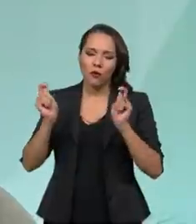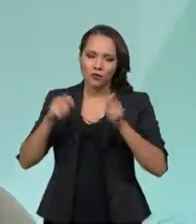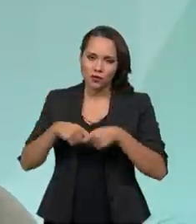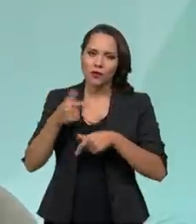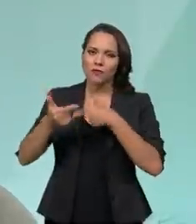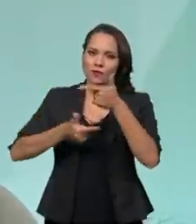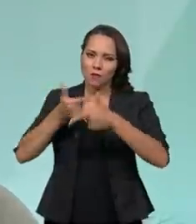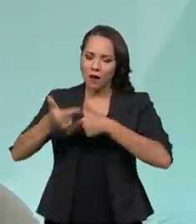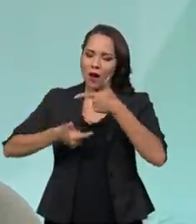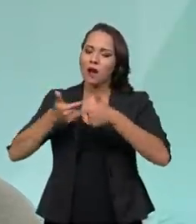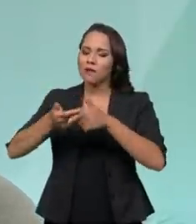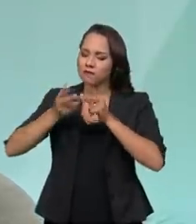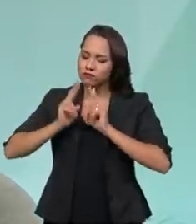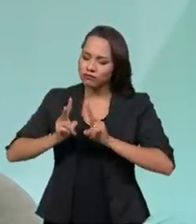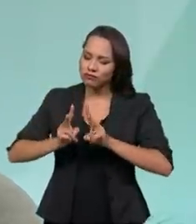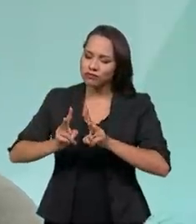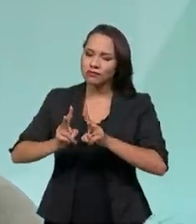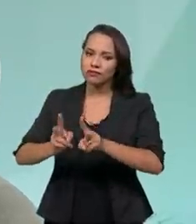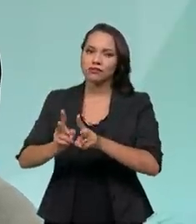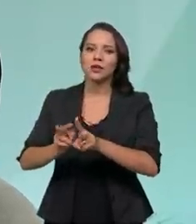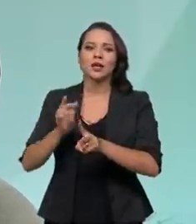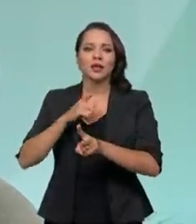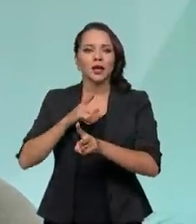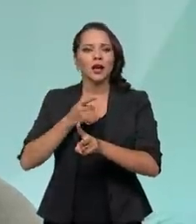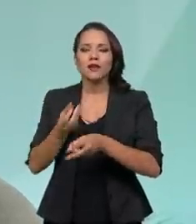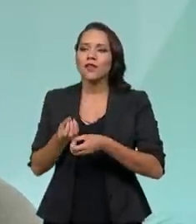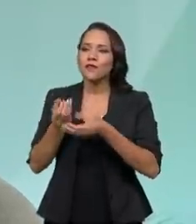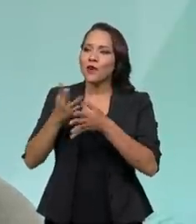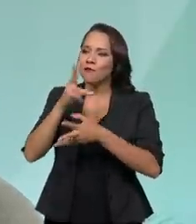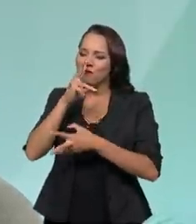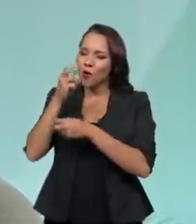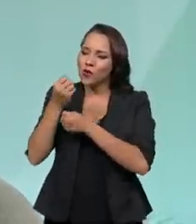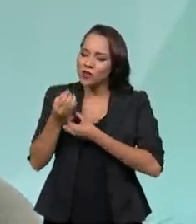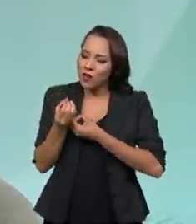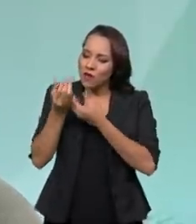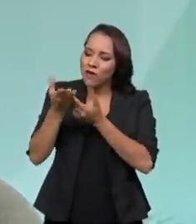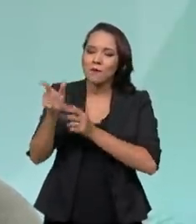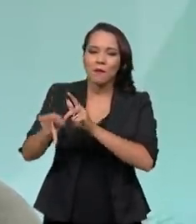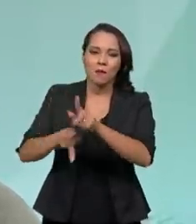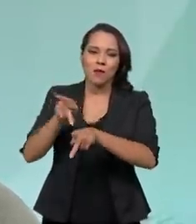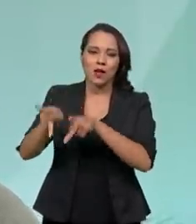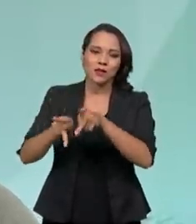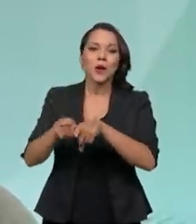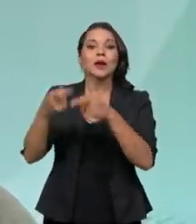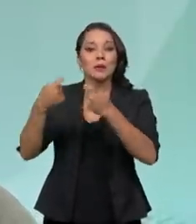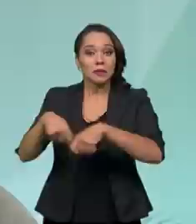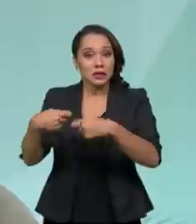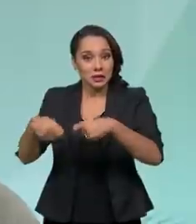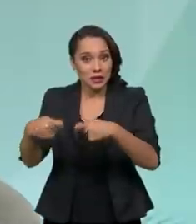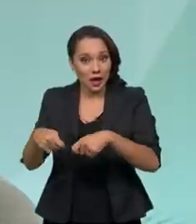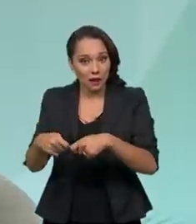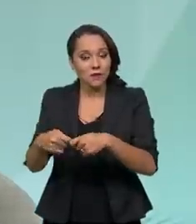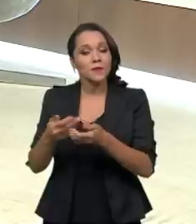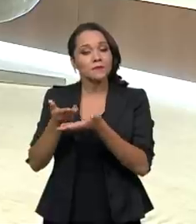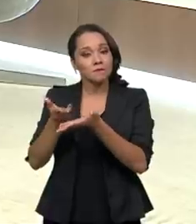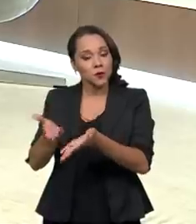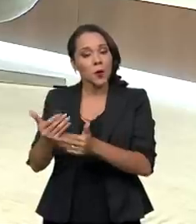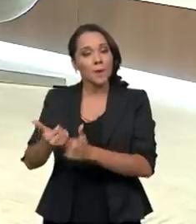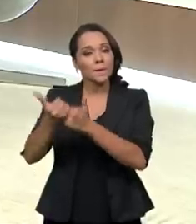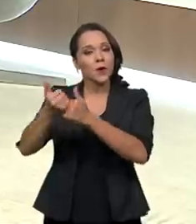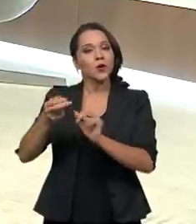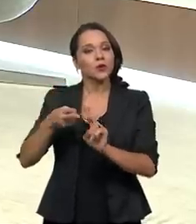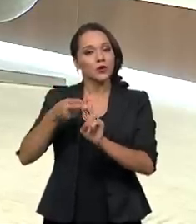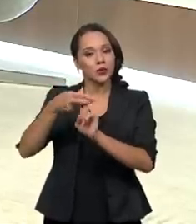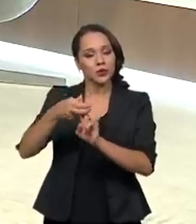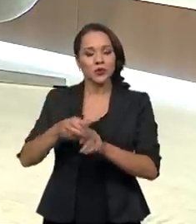com a nossa tarefa, de levar a nossa, vamos dizer assim, força para a população, que dependia exatamente do apoio